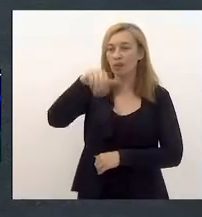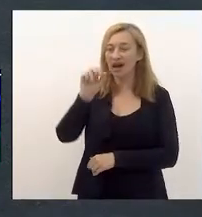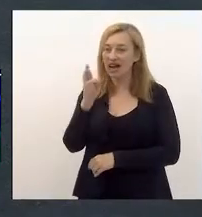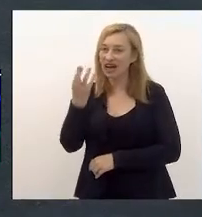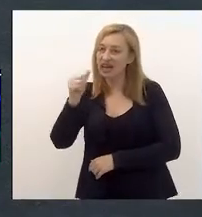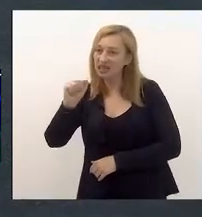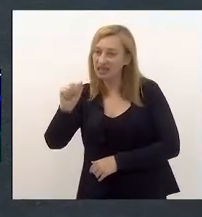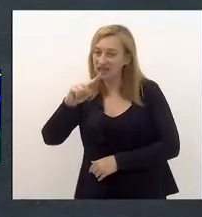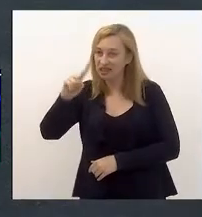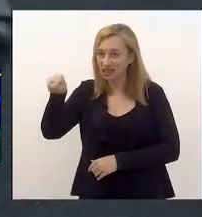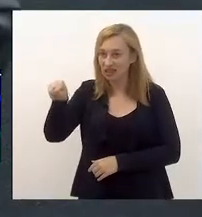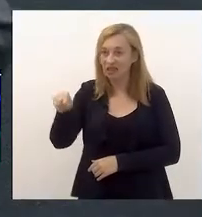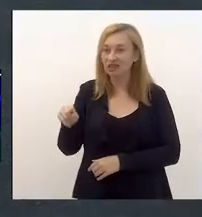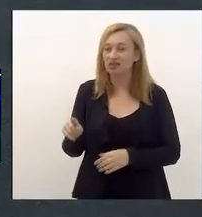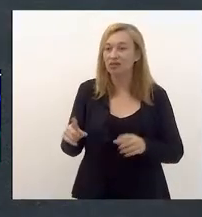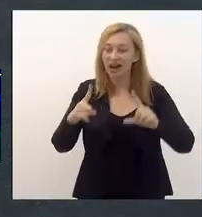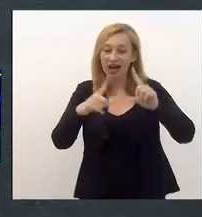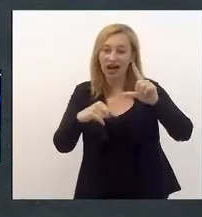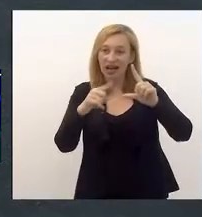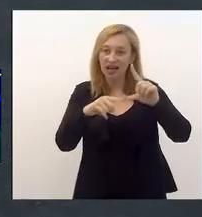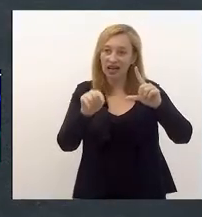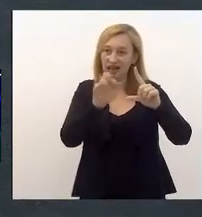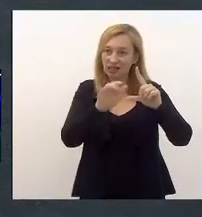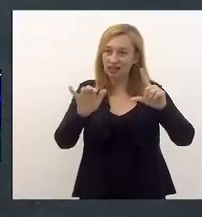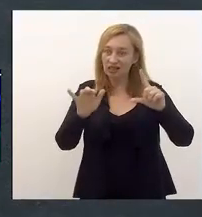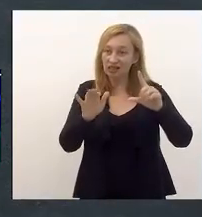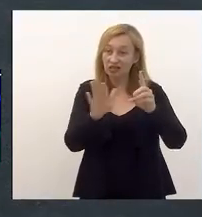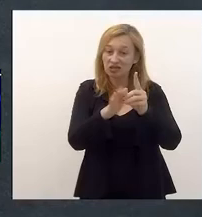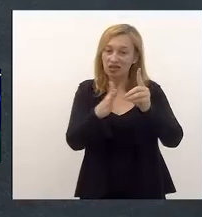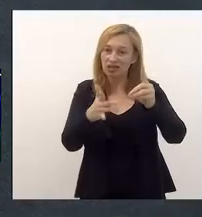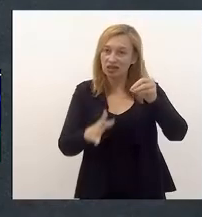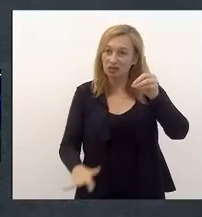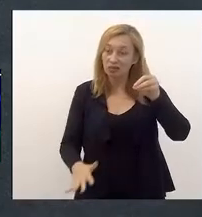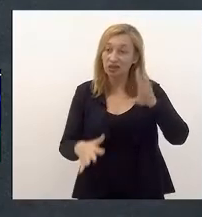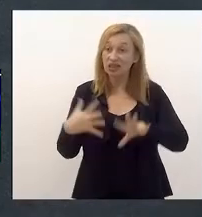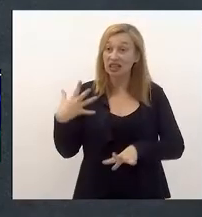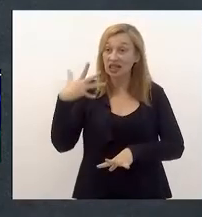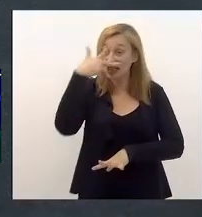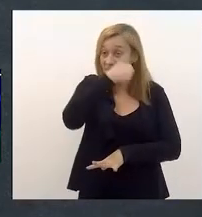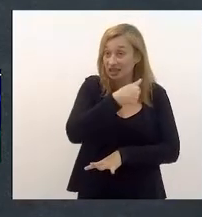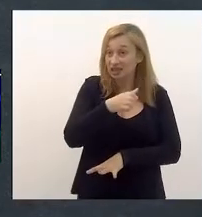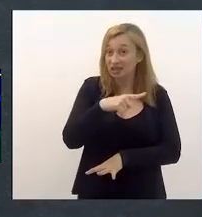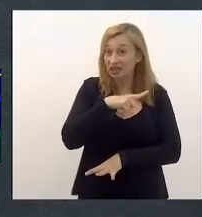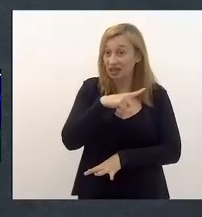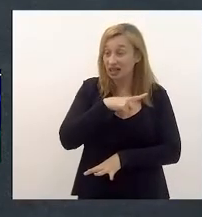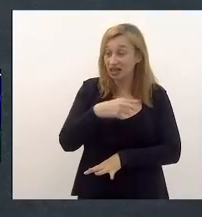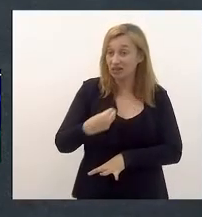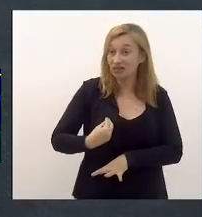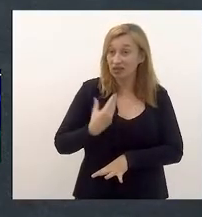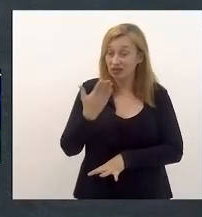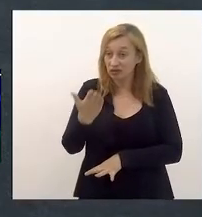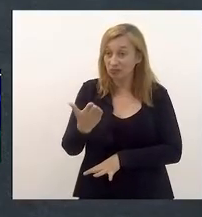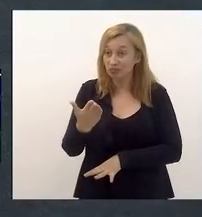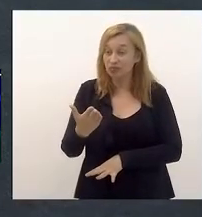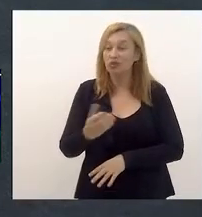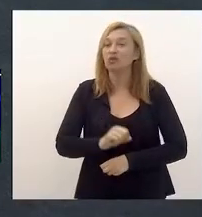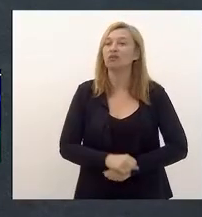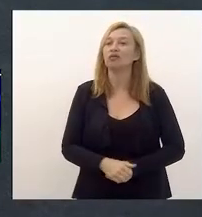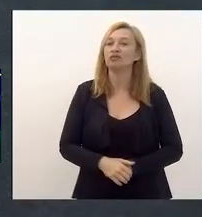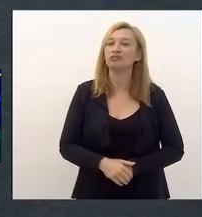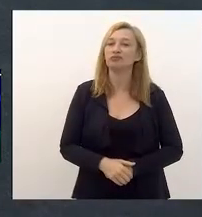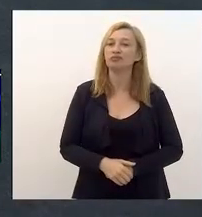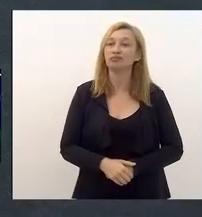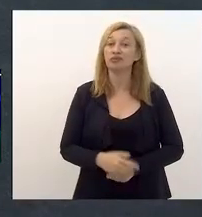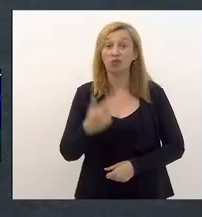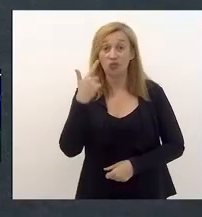e vamos gravar a letra numa cerimônia muito bacana que vai estar presente, estarão presentes. O maior que eu